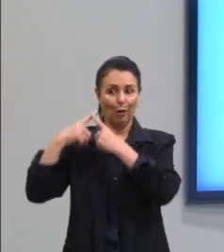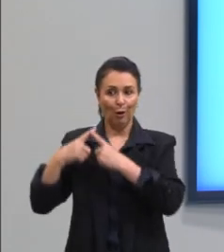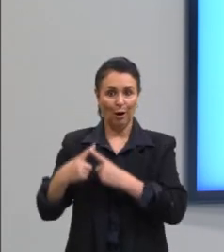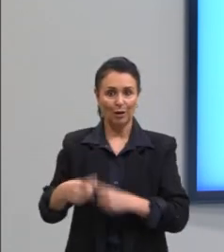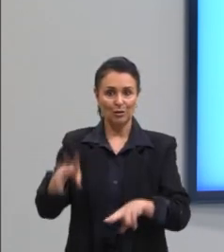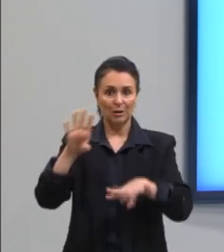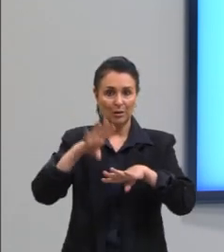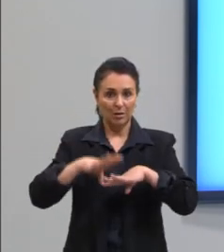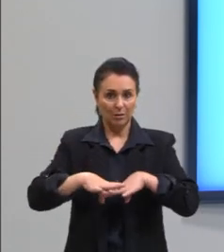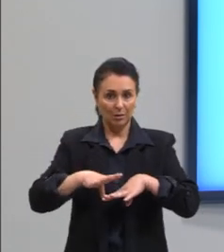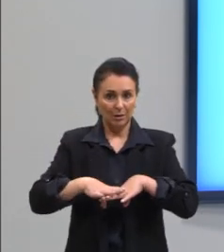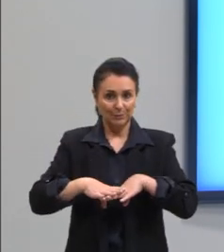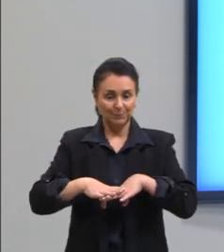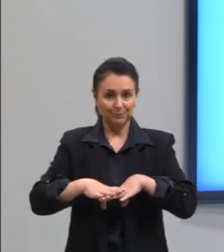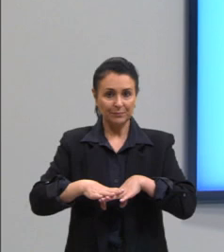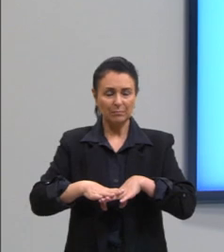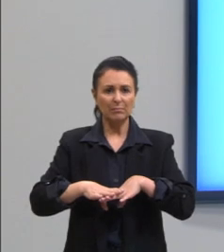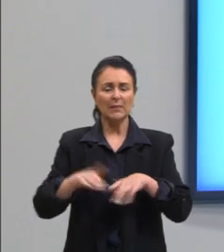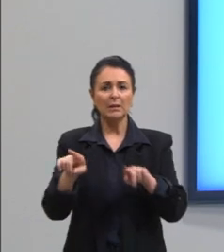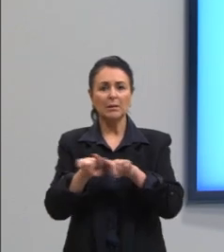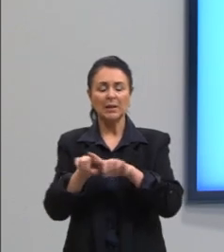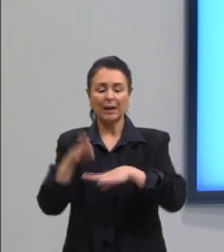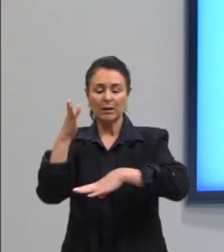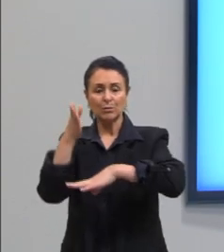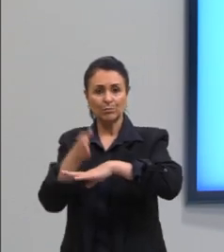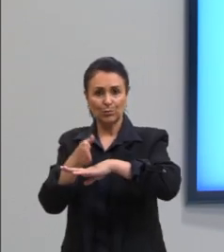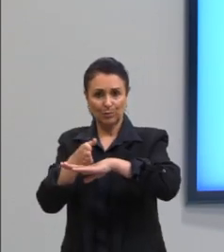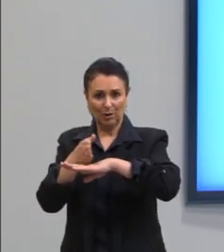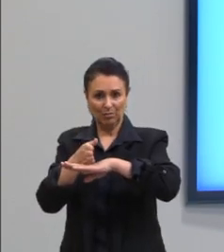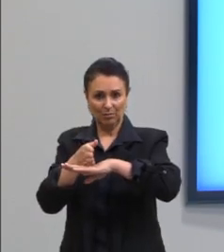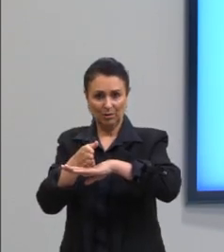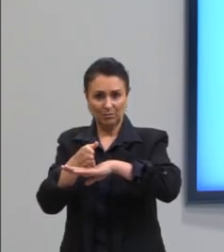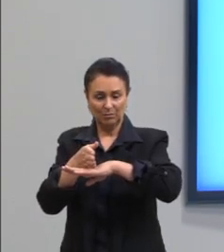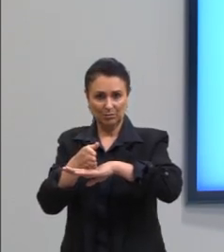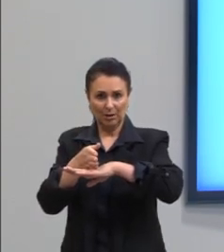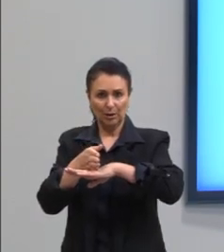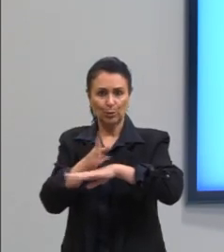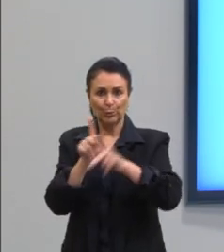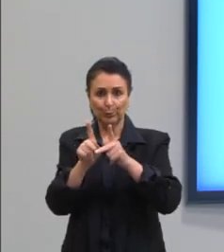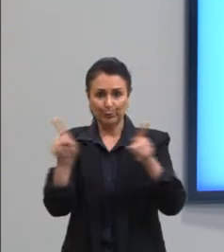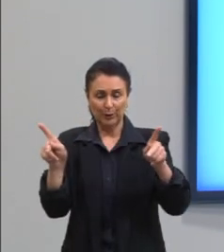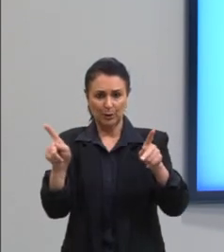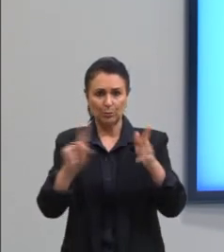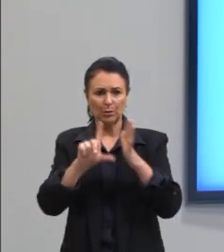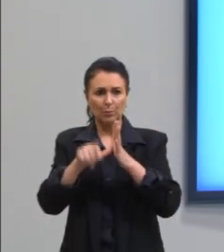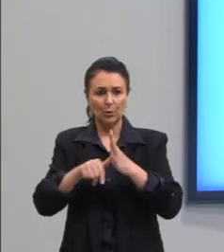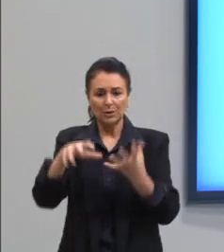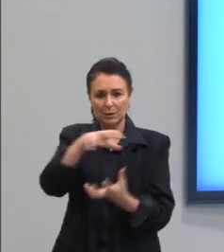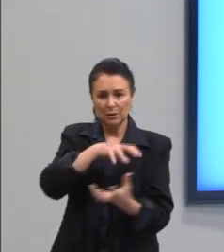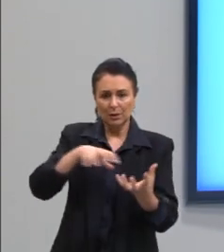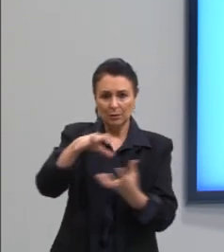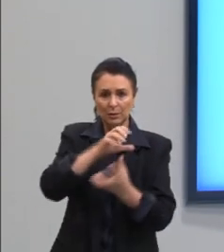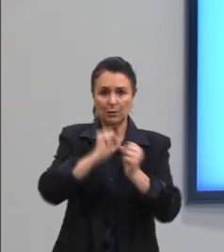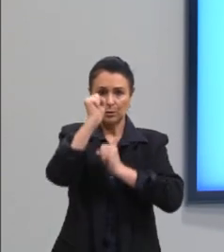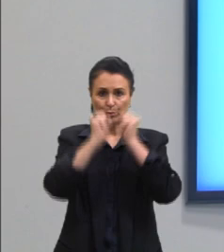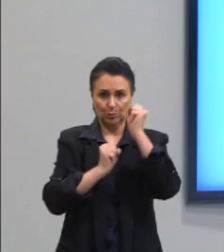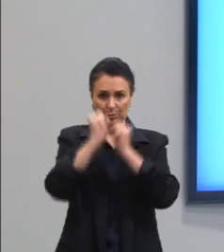se estabeleceu na Idade Moderna, então, agora, a partir do, da Revolução Industrial, enfim,